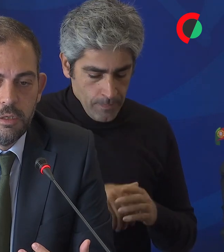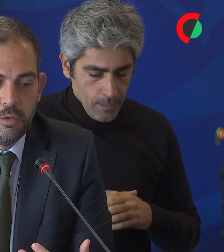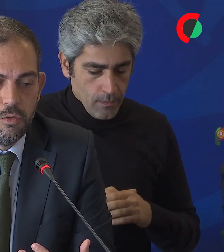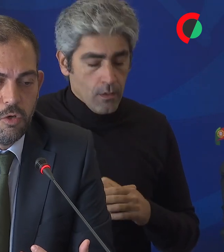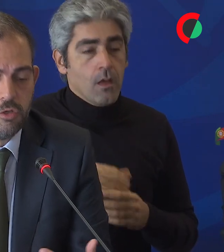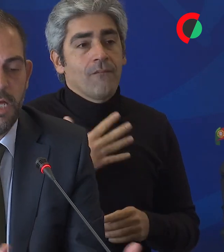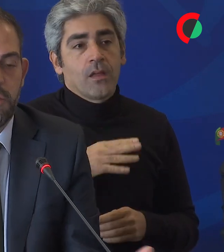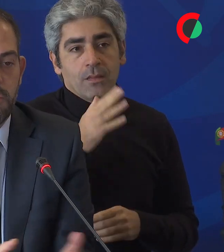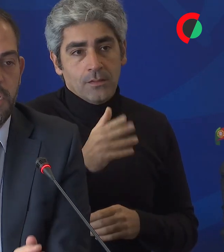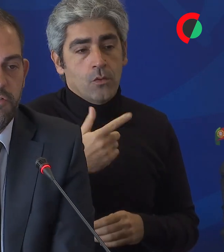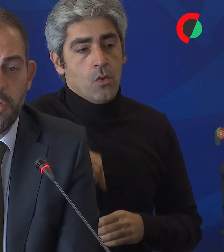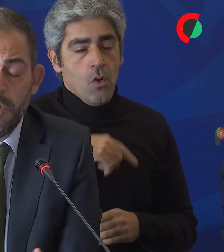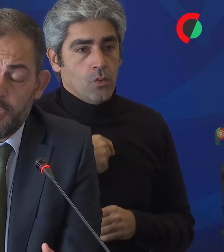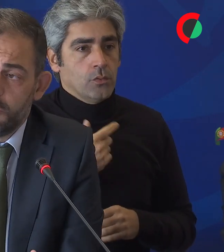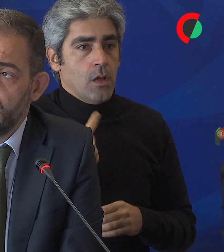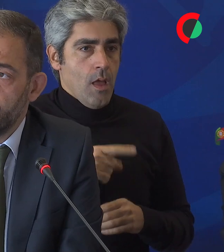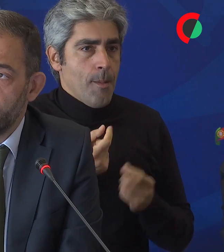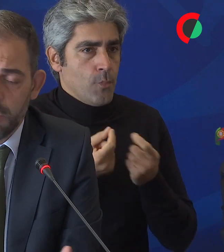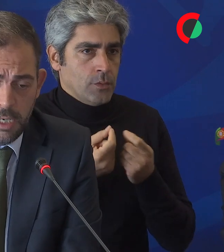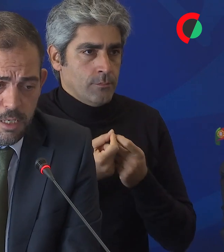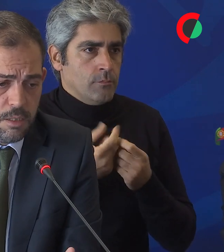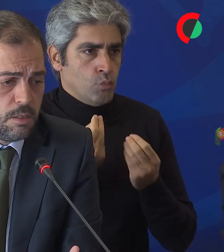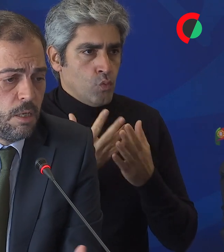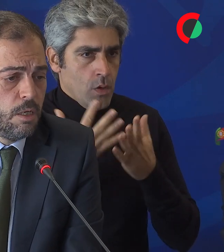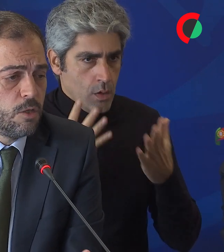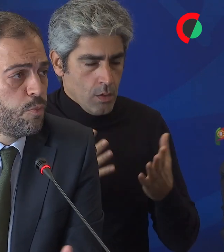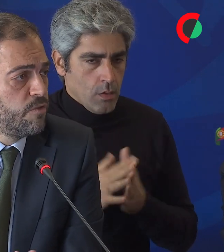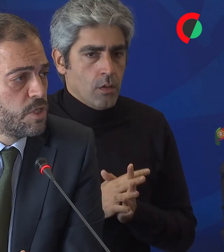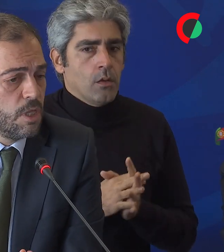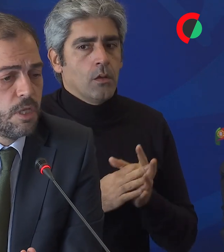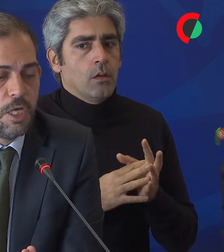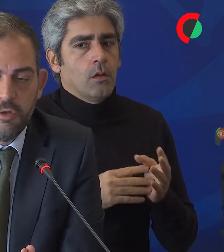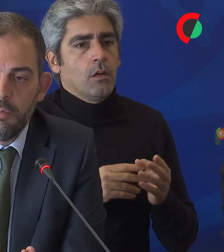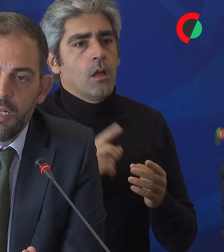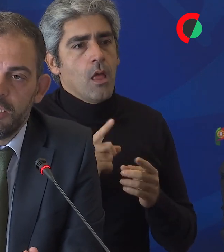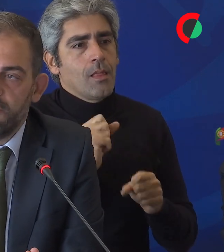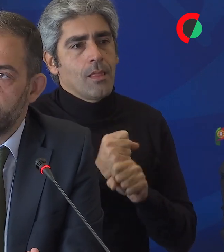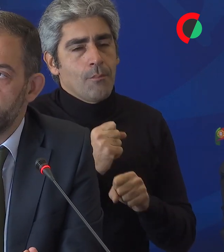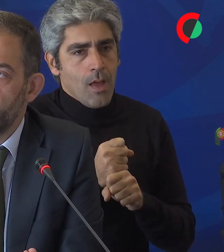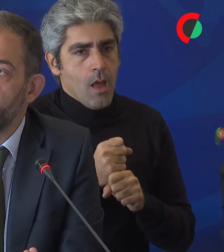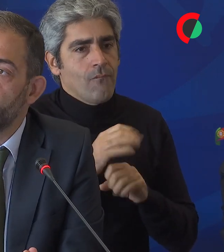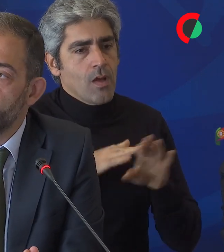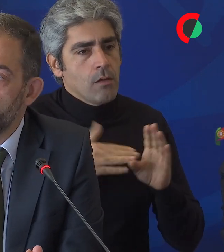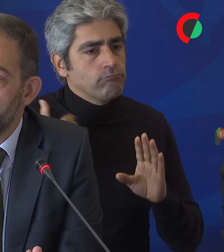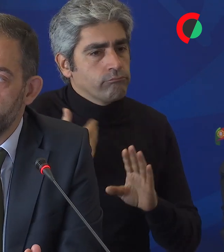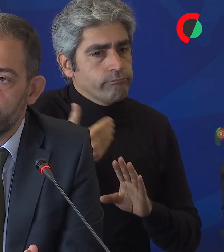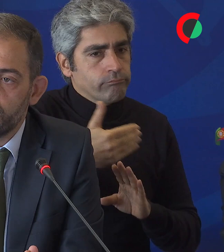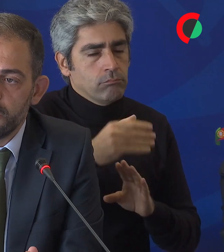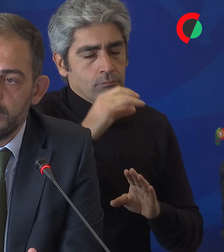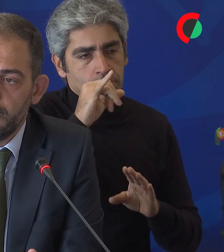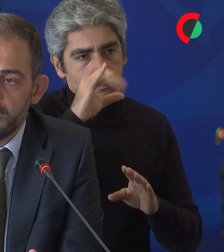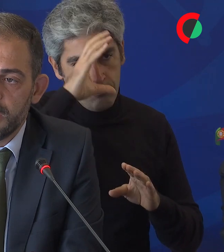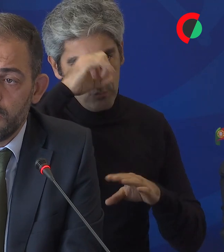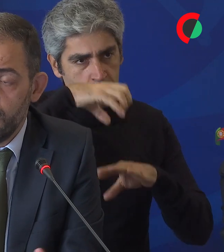do nosso lado havia uma proximidade grande do ponto de vista daquilo que era o trabalho que estava a ser desenvolvido pelo Ministério das